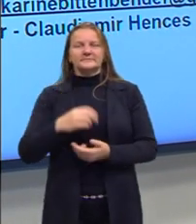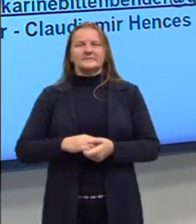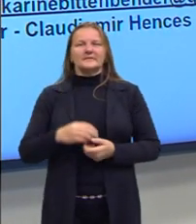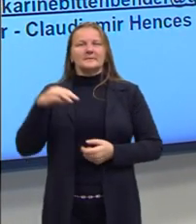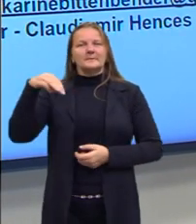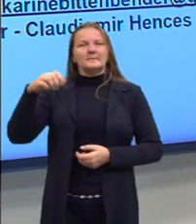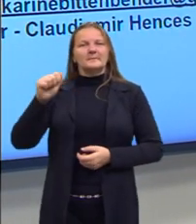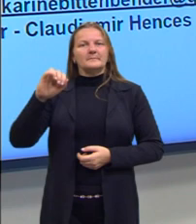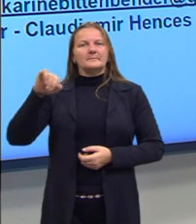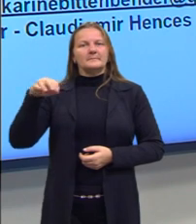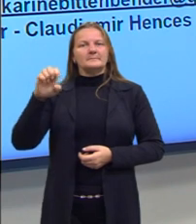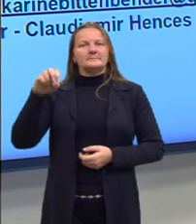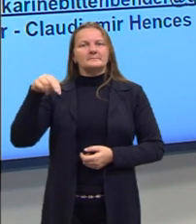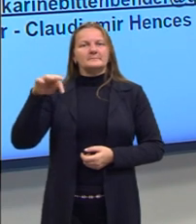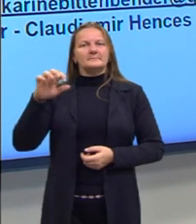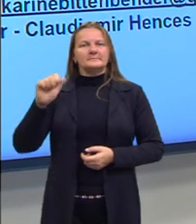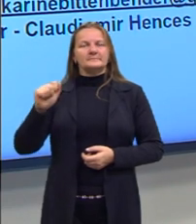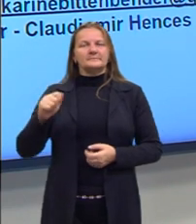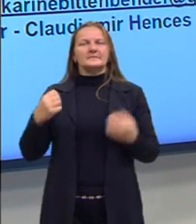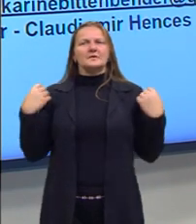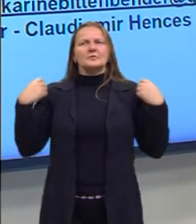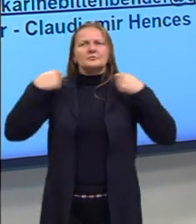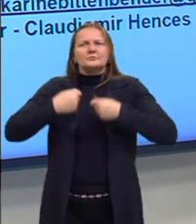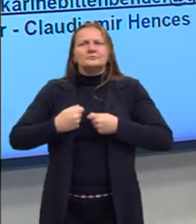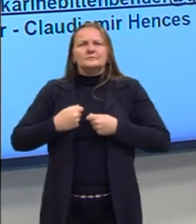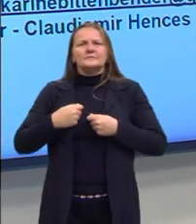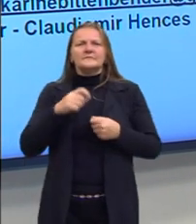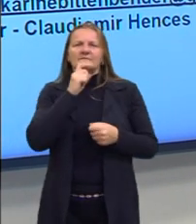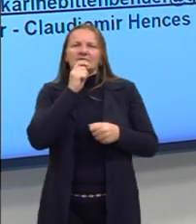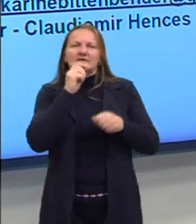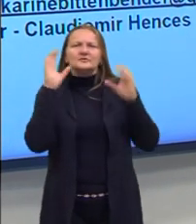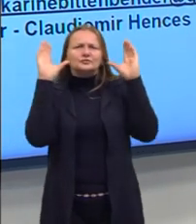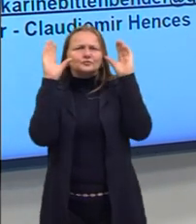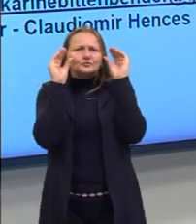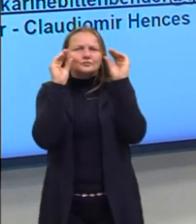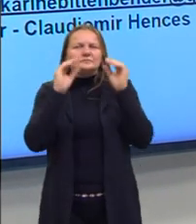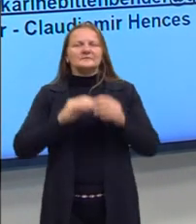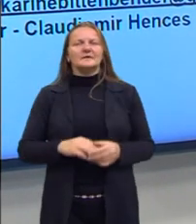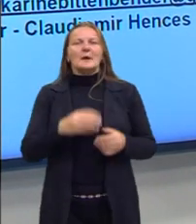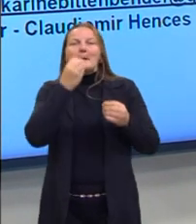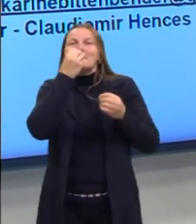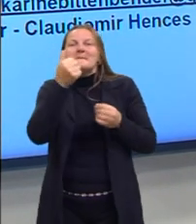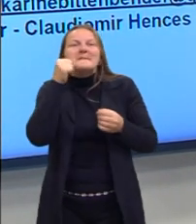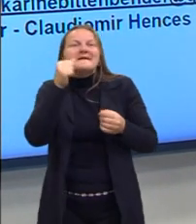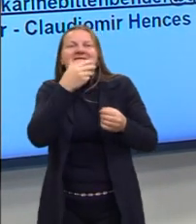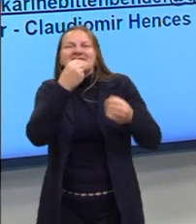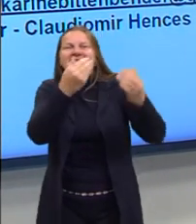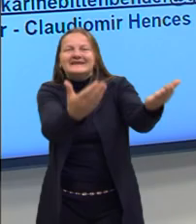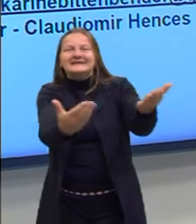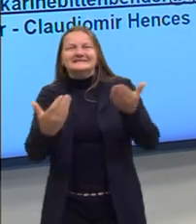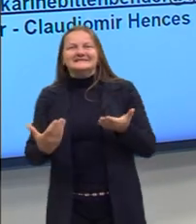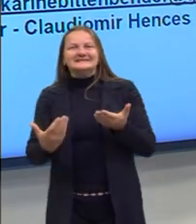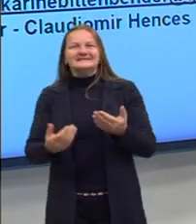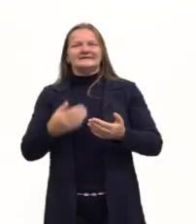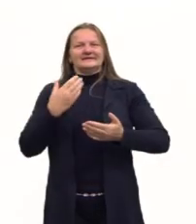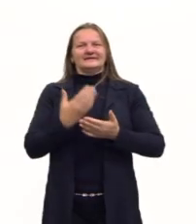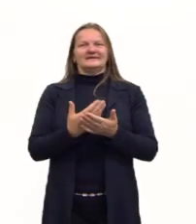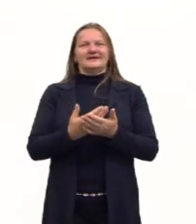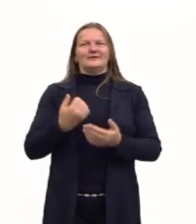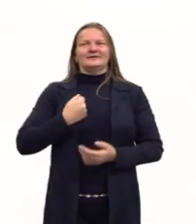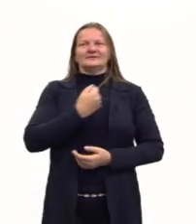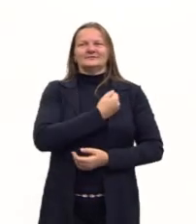cor magenta, e um casaco verde escuro. Bem-vindo, bem-vinda, à nossa aula